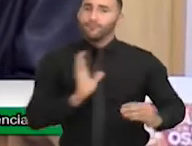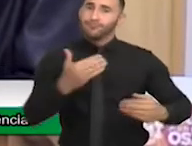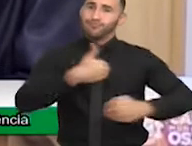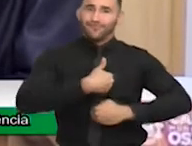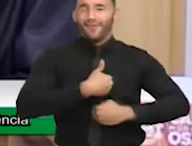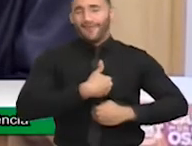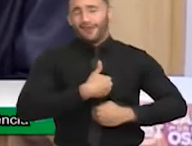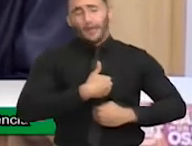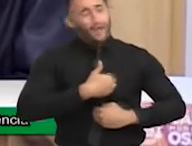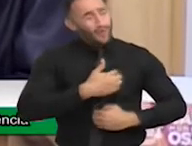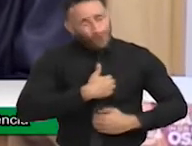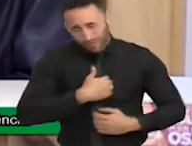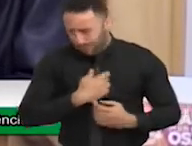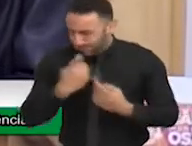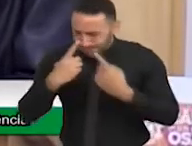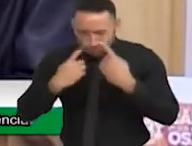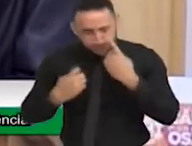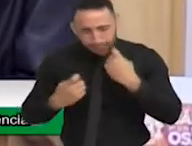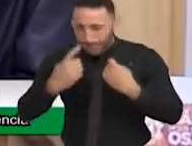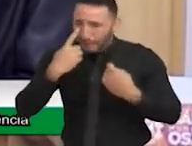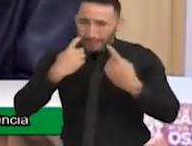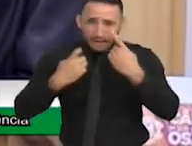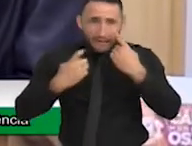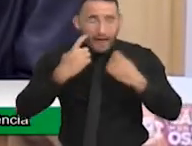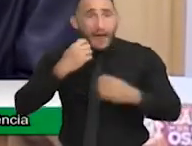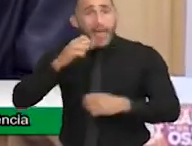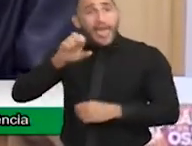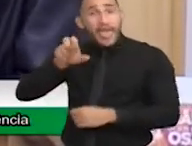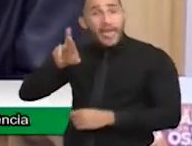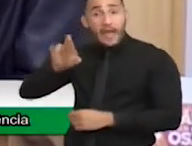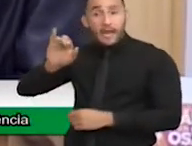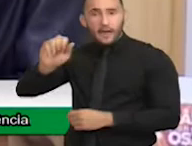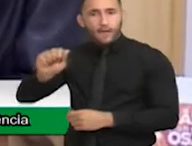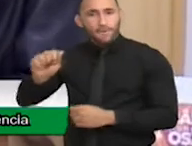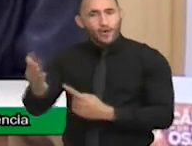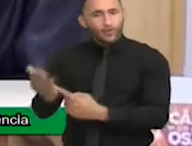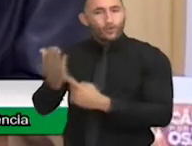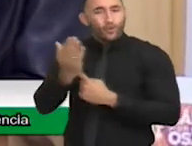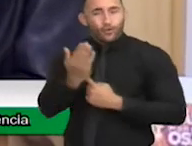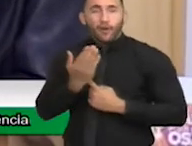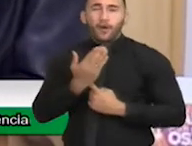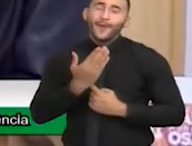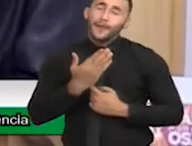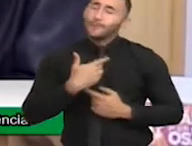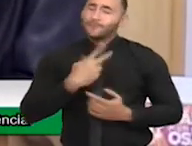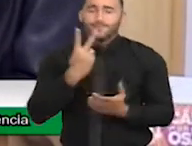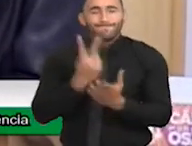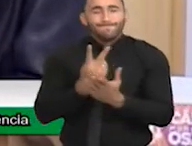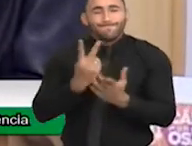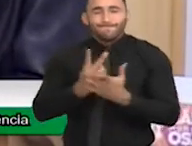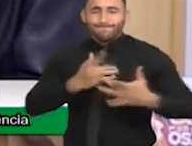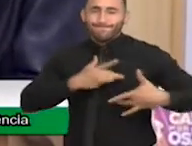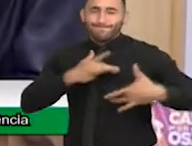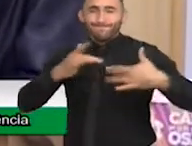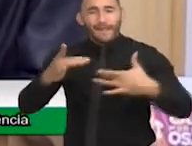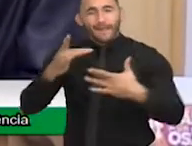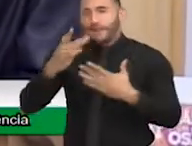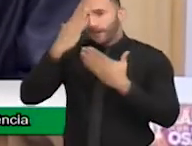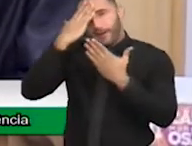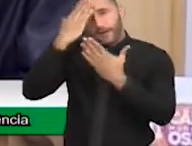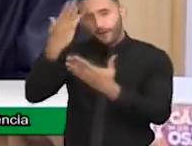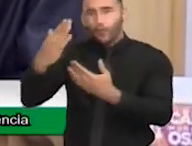Quantas vezes eu já me peguei chorando. A Erika me ajudou muito, muito mesmo. Serei eternamente grato a todos os seus conselhos, Erika,